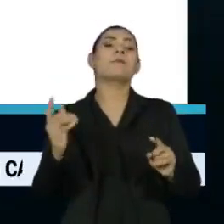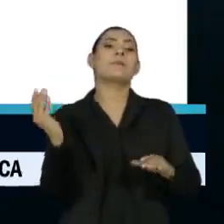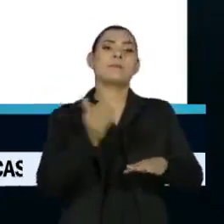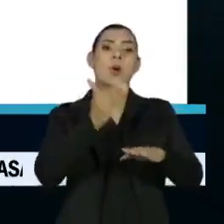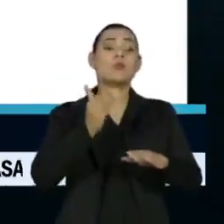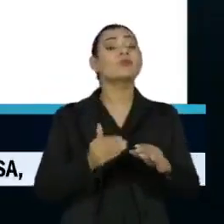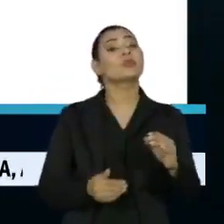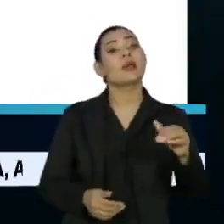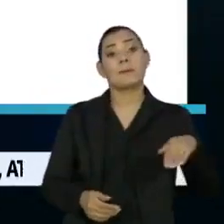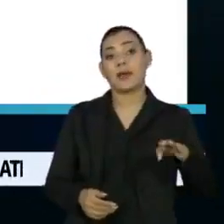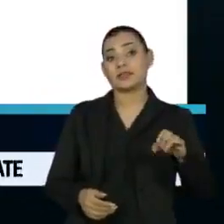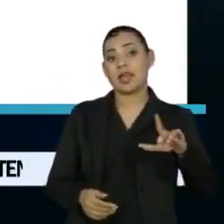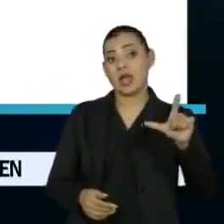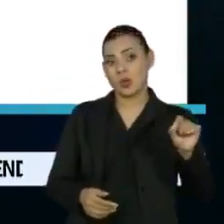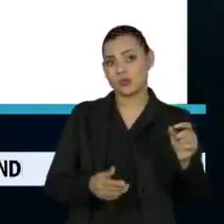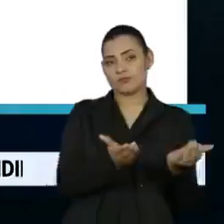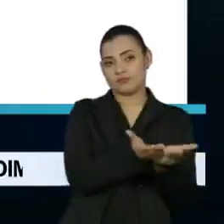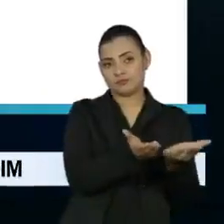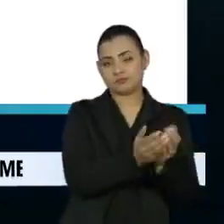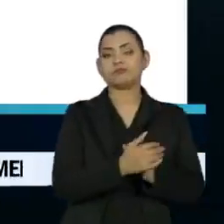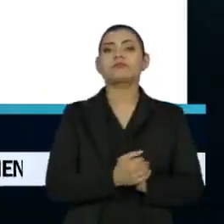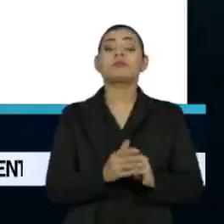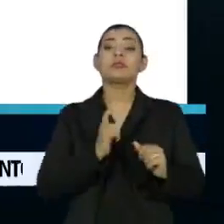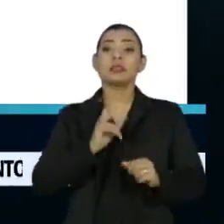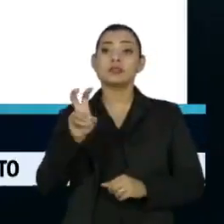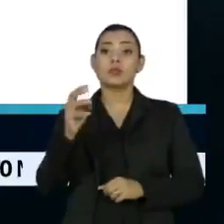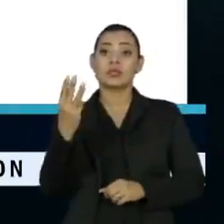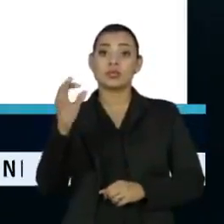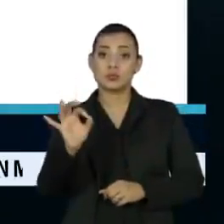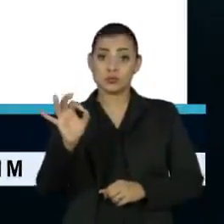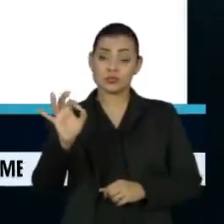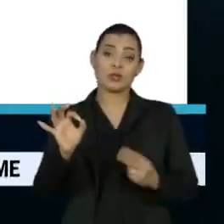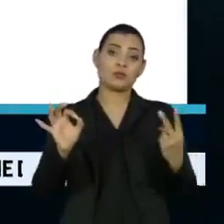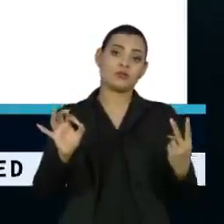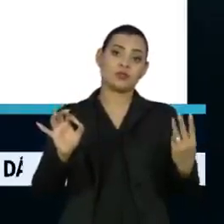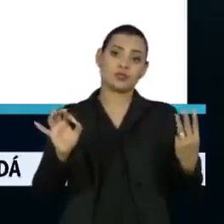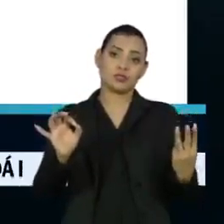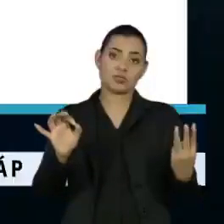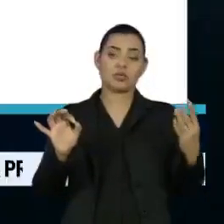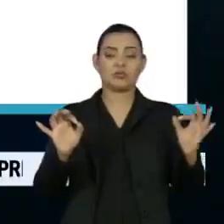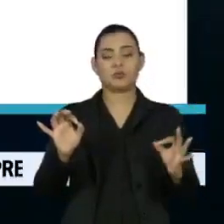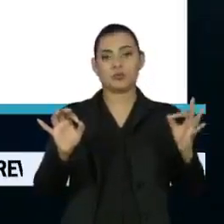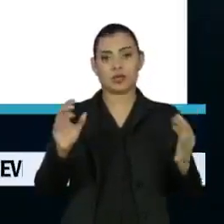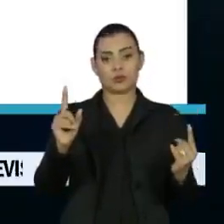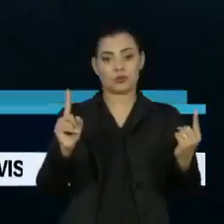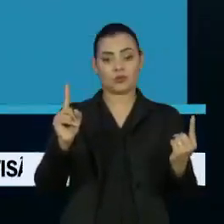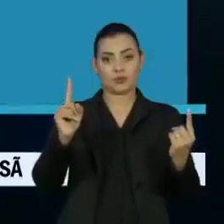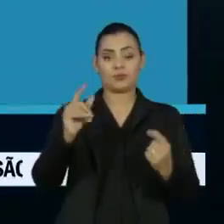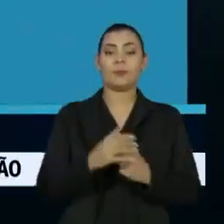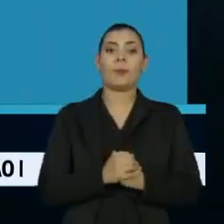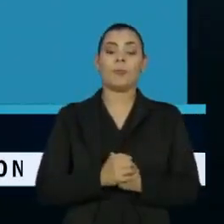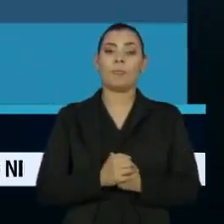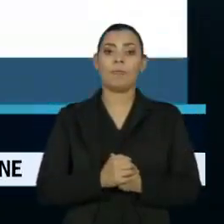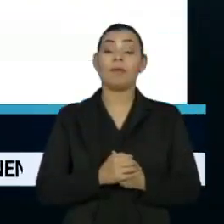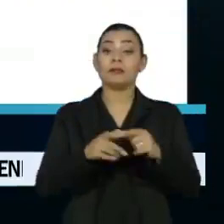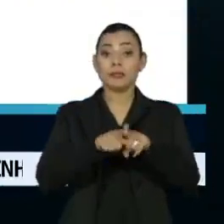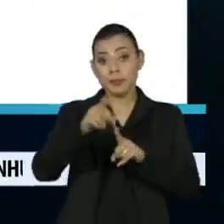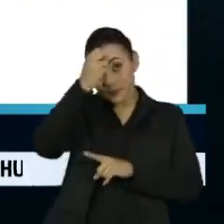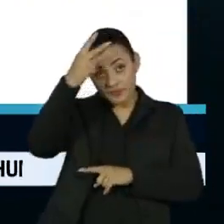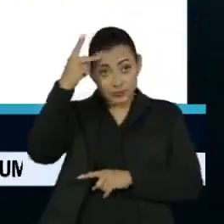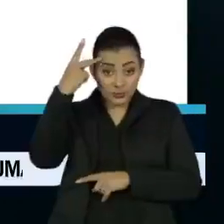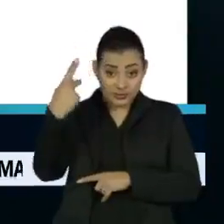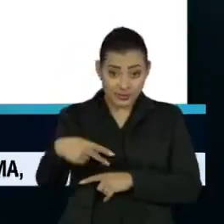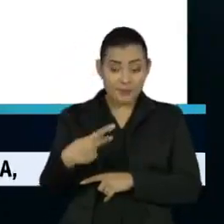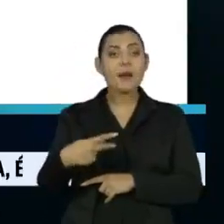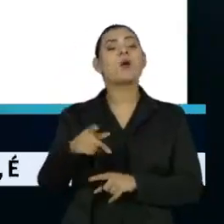Crivella, do Republicanos. Paes aparece com 53%, enquanto Crivella com 23%. Já para a Prefeitura de